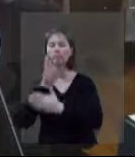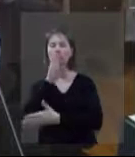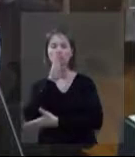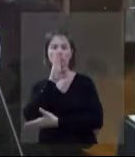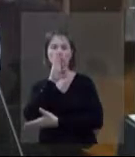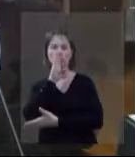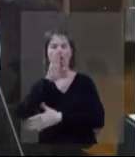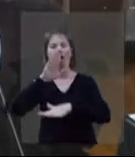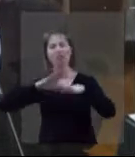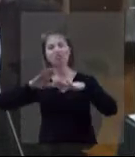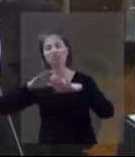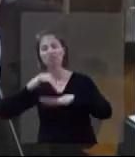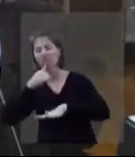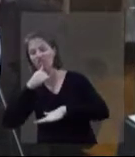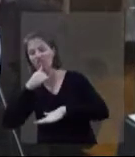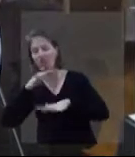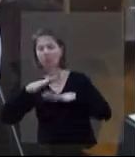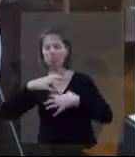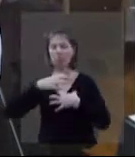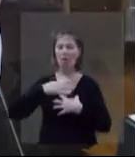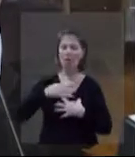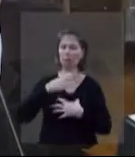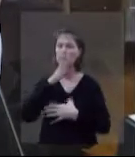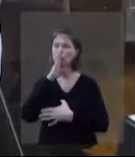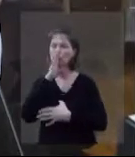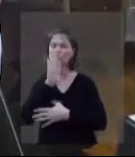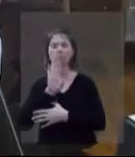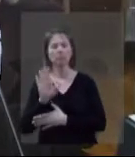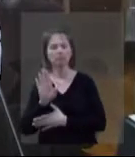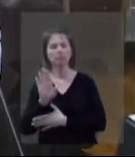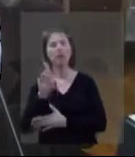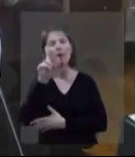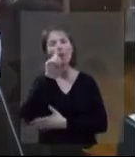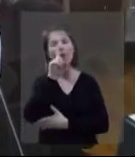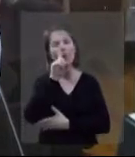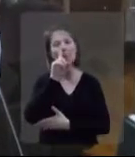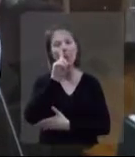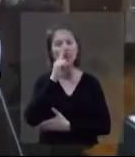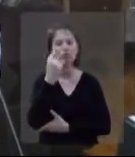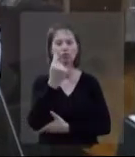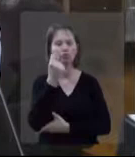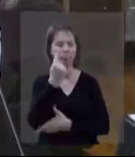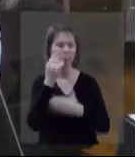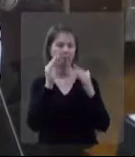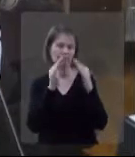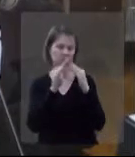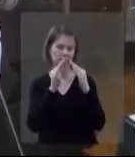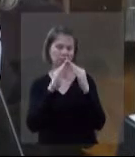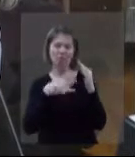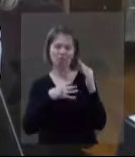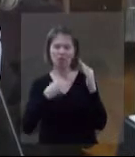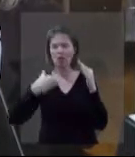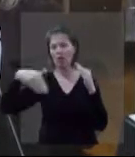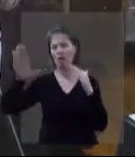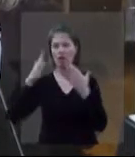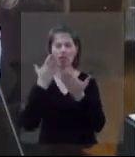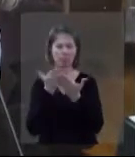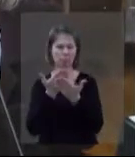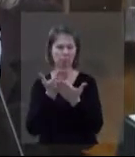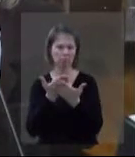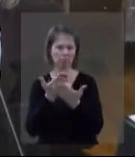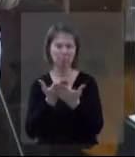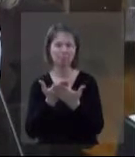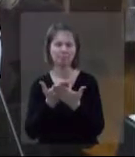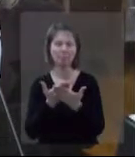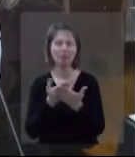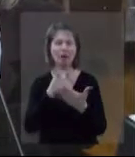Ele, como todo mundo, tinha momentos de bom humor, momentos que ele estava zangado, ele era mais quieto. A minha mãe, como era dona de casa, às vezes ficava muito tempo em casa